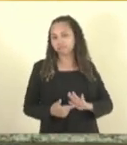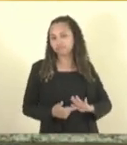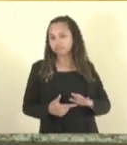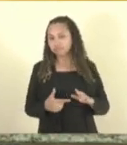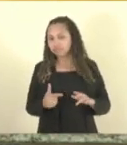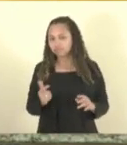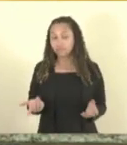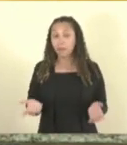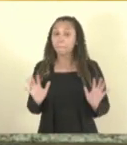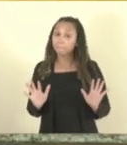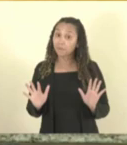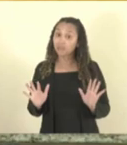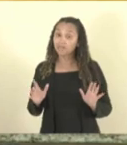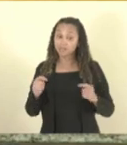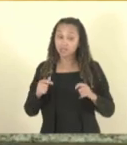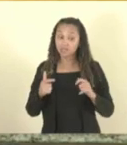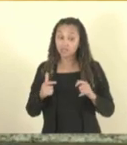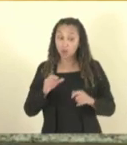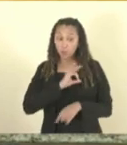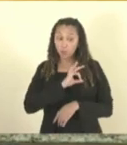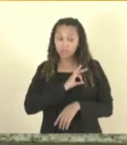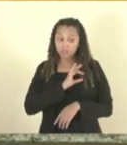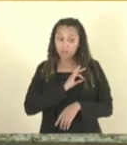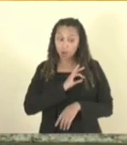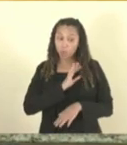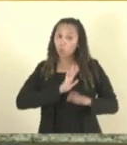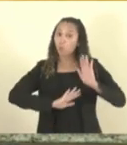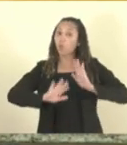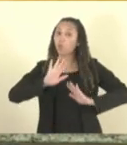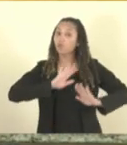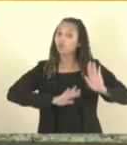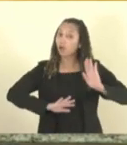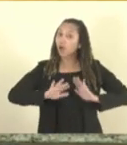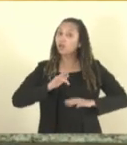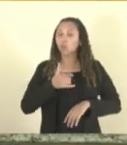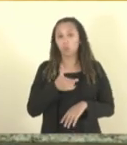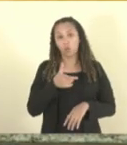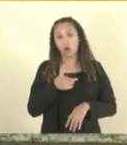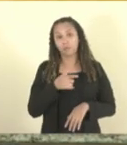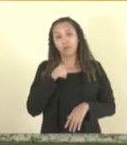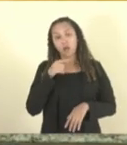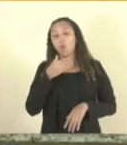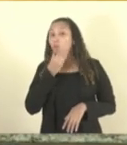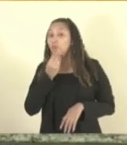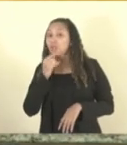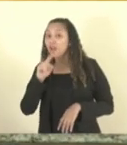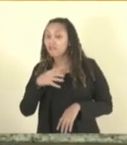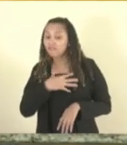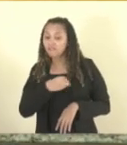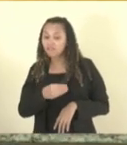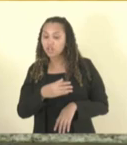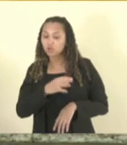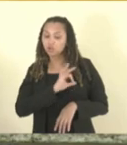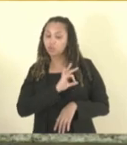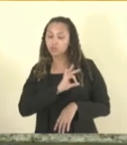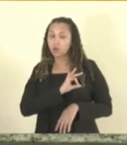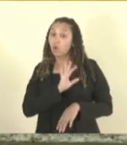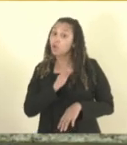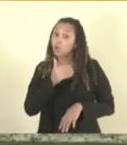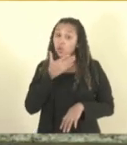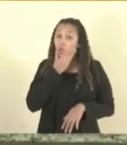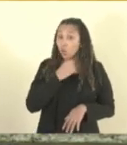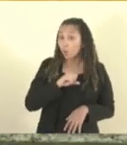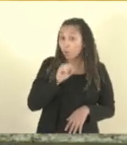os policiais devem ter mais atenção na cautela das armas. Esse menino é filho de um policial e o policial não teve a devida